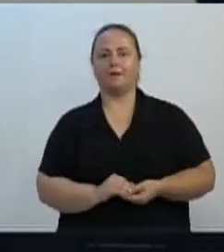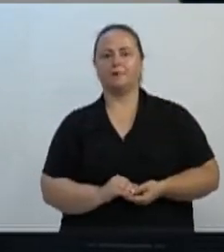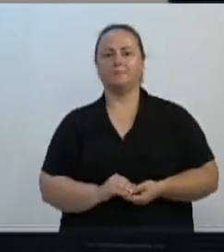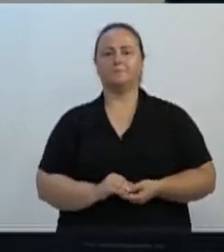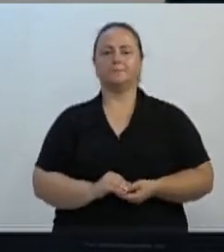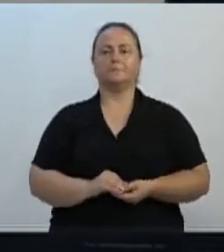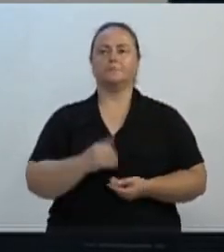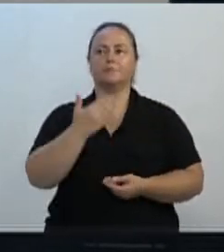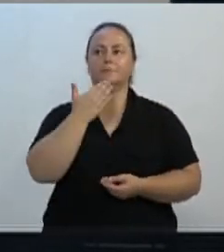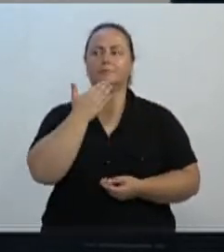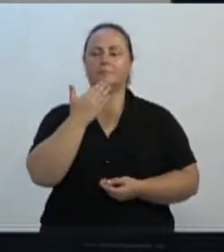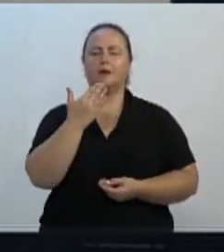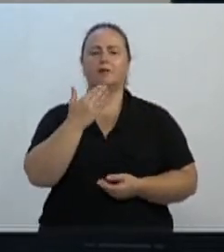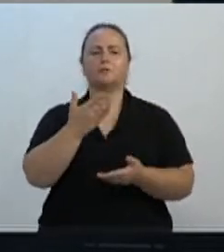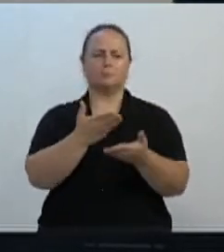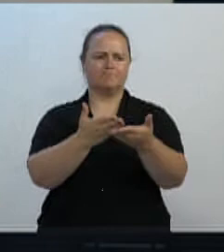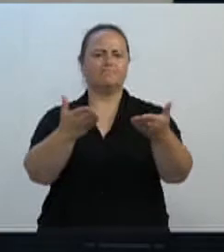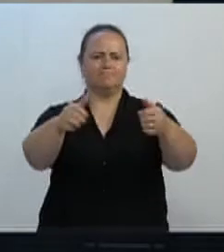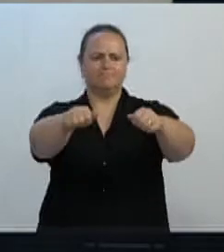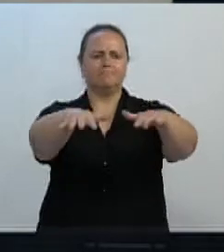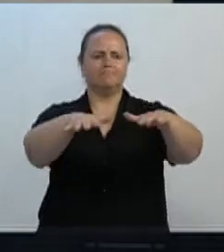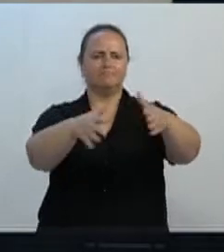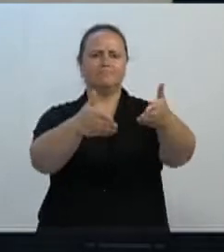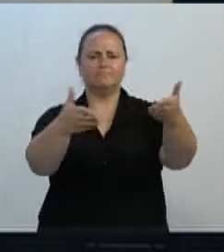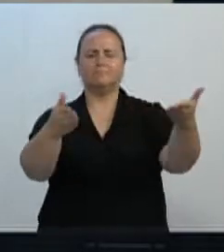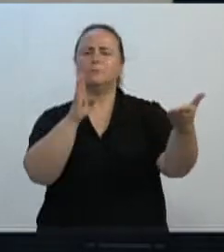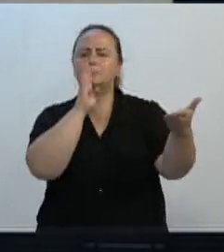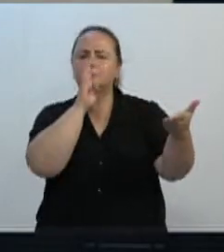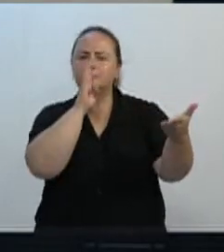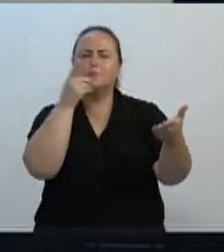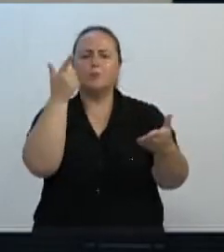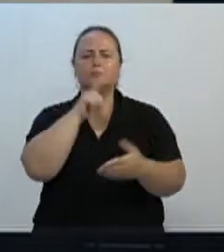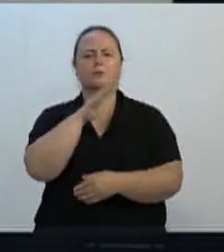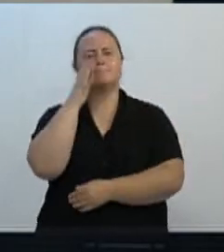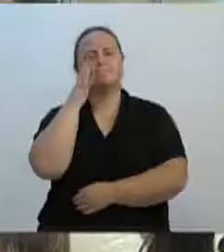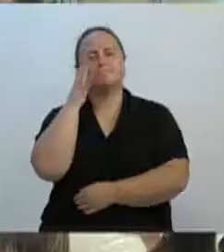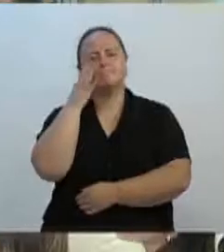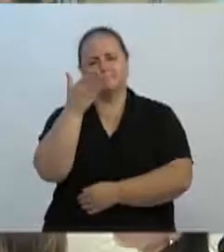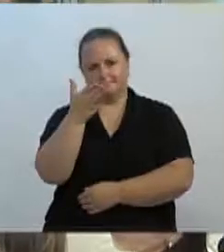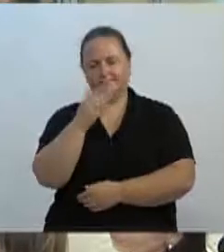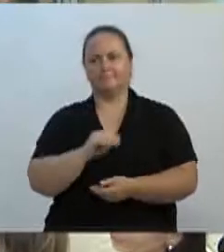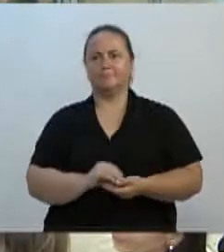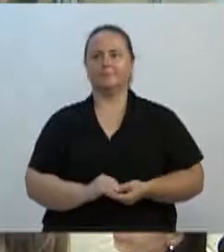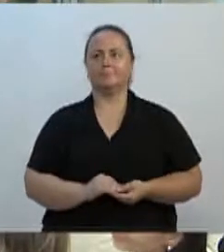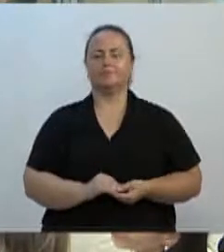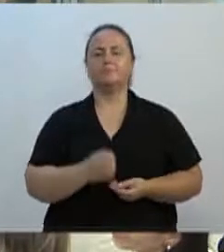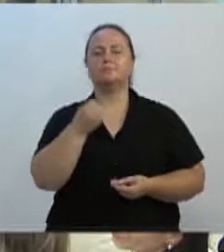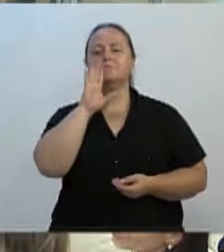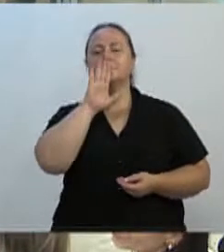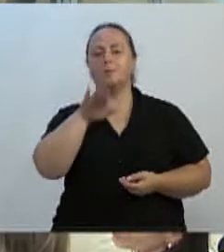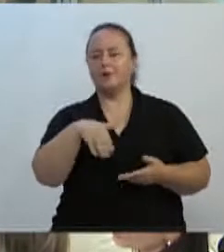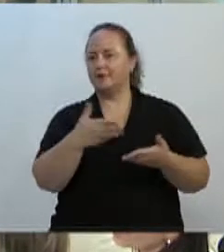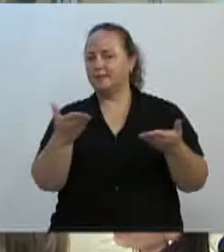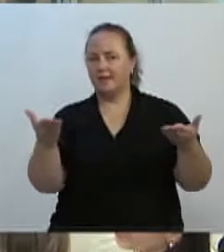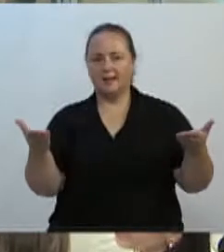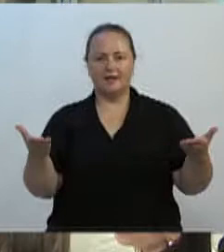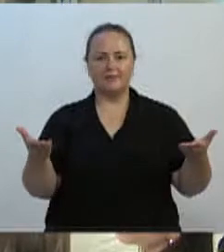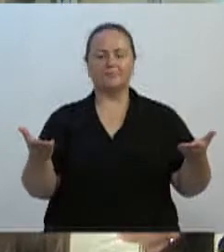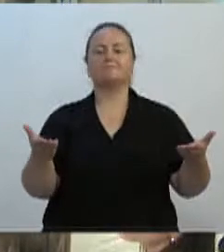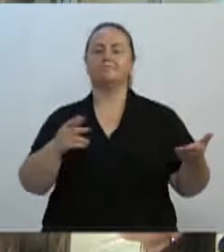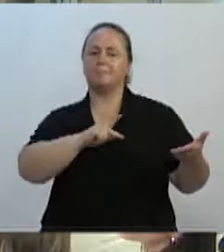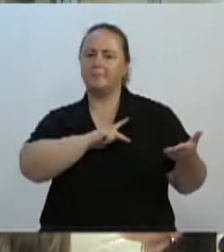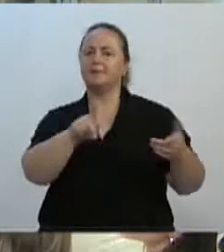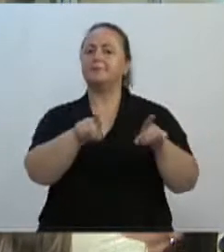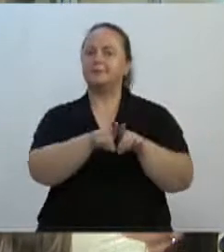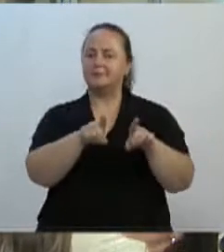façamos um pouco de silêncio para escutar o nosso amigo Nelson. Por favor. Boa tarde. Boa tarde a todos. Boa tarde, presidente.